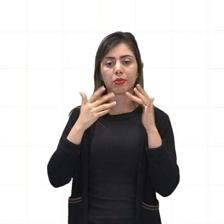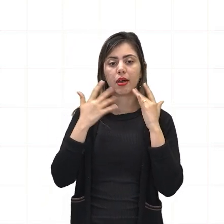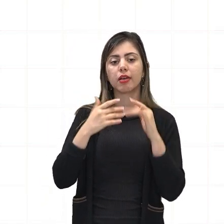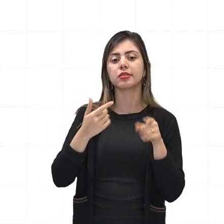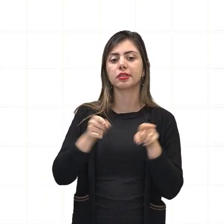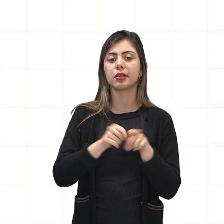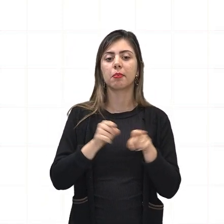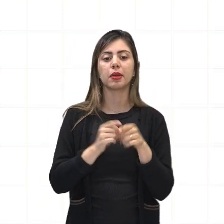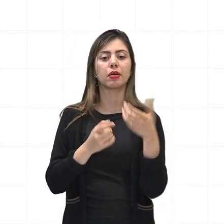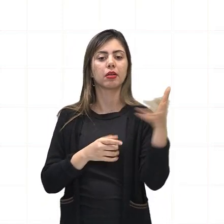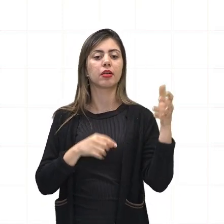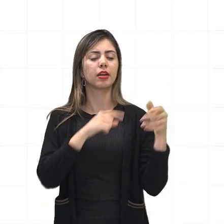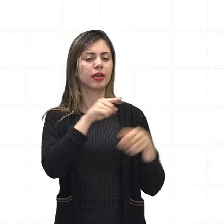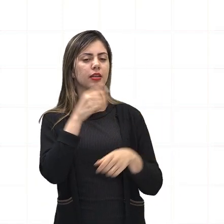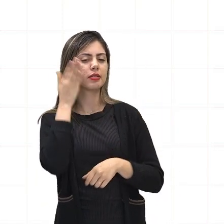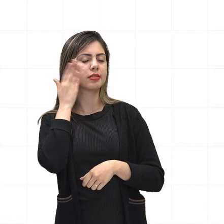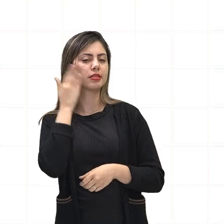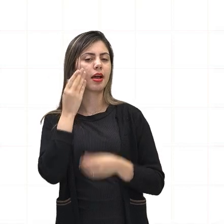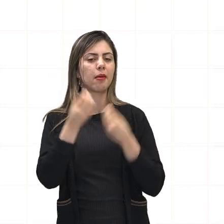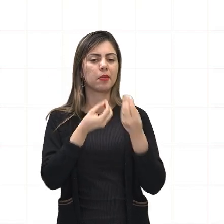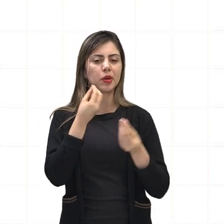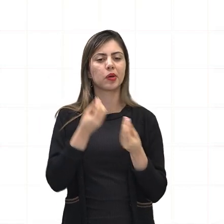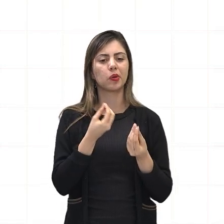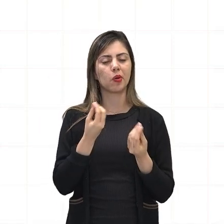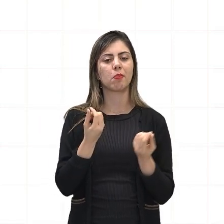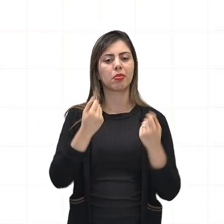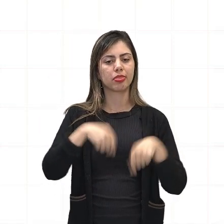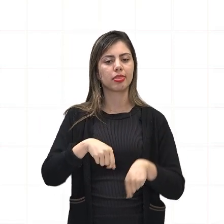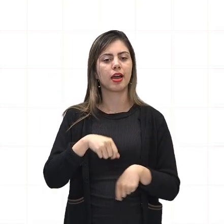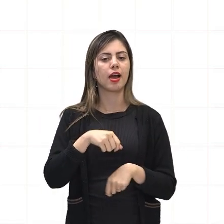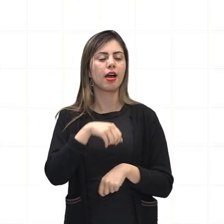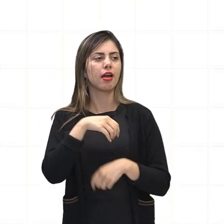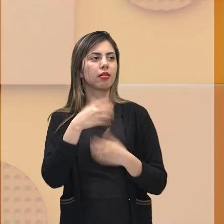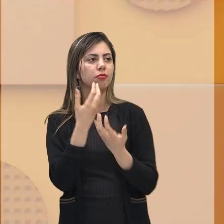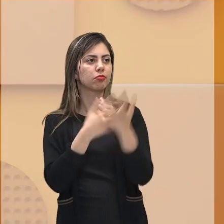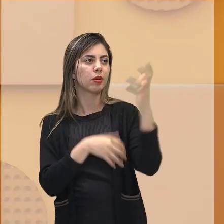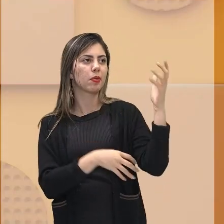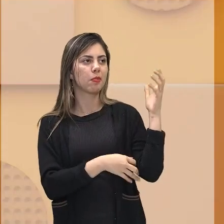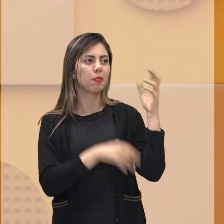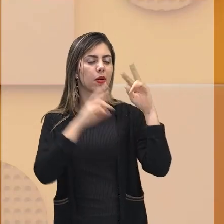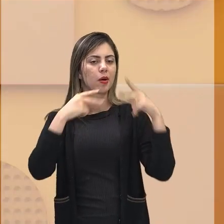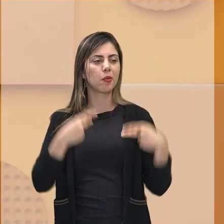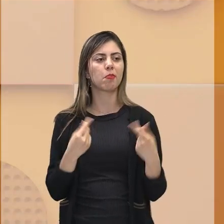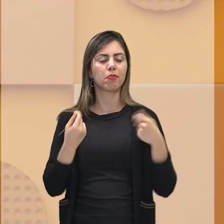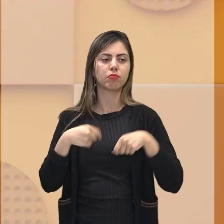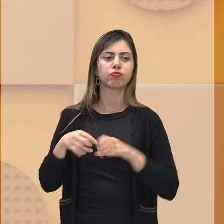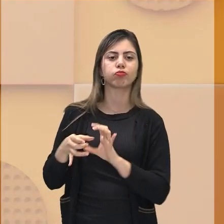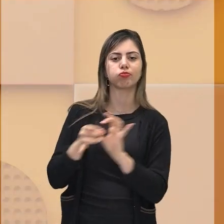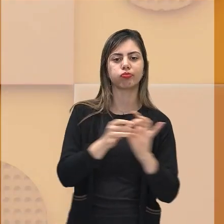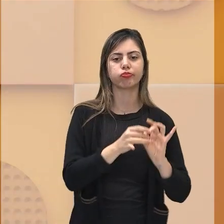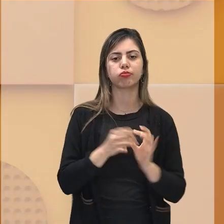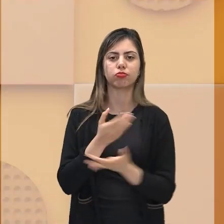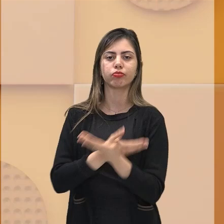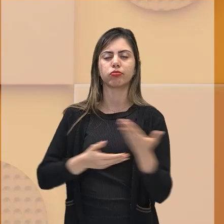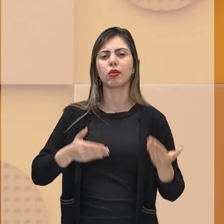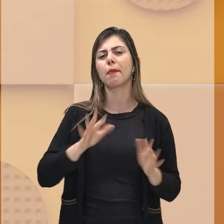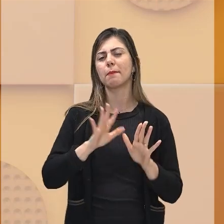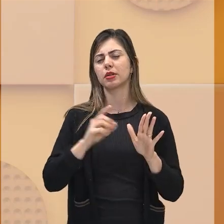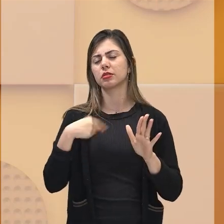sua conexão com a Terra são exemplos de convivência harmoniosa entre os seres humanos e natureza. Mas, como eu citei para vocês,